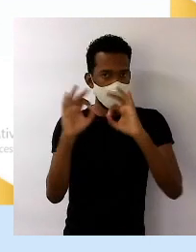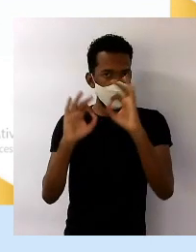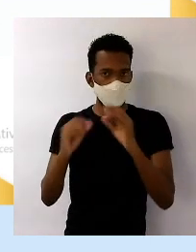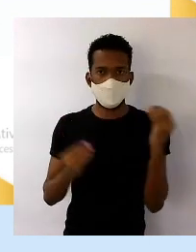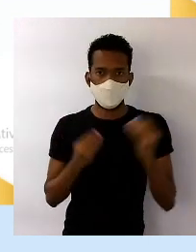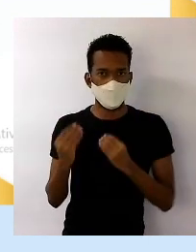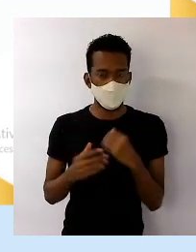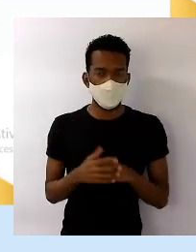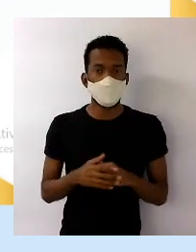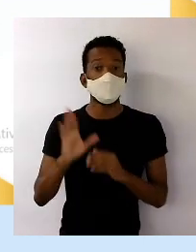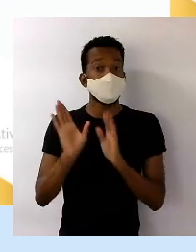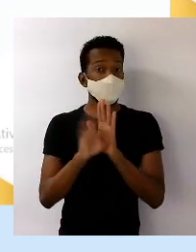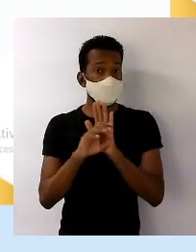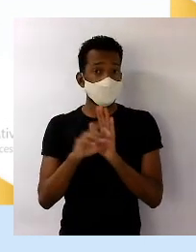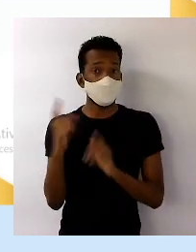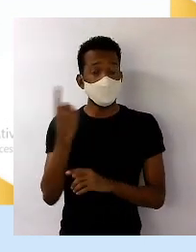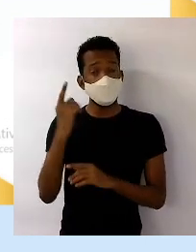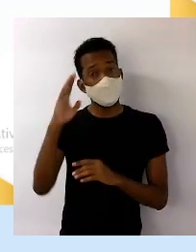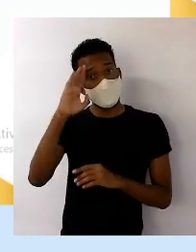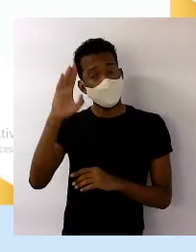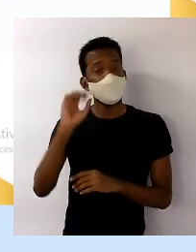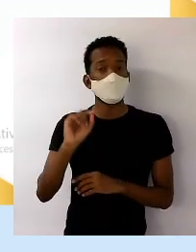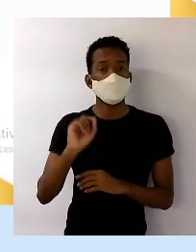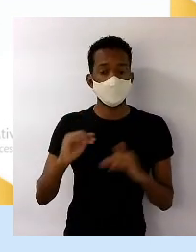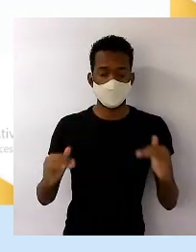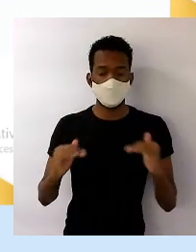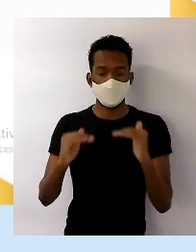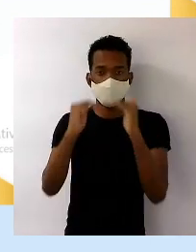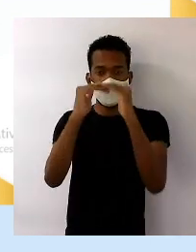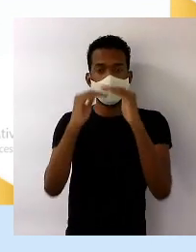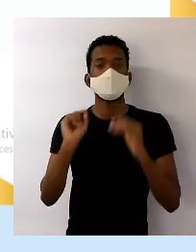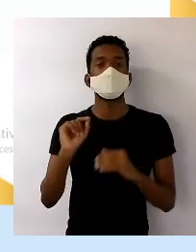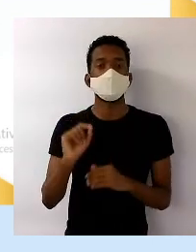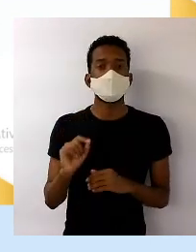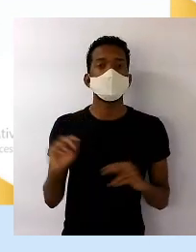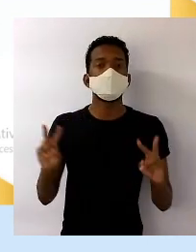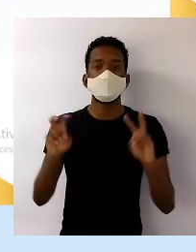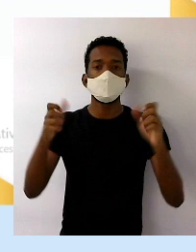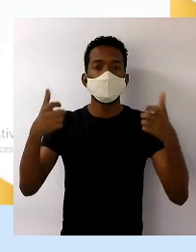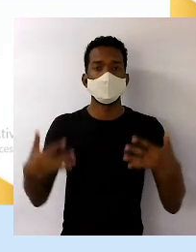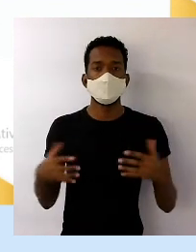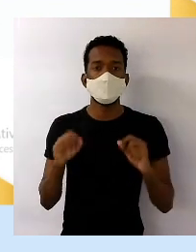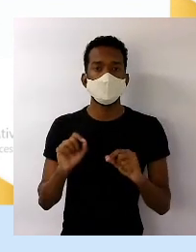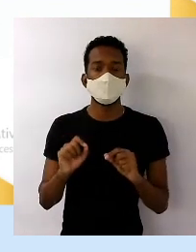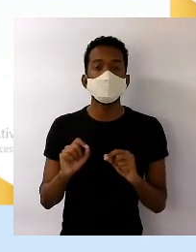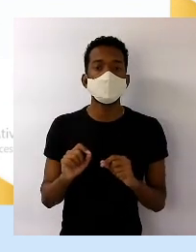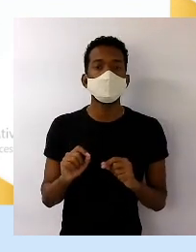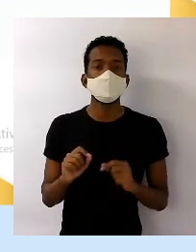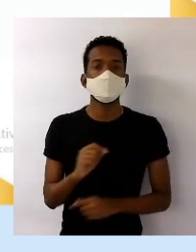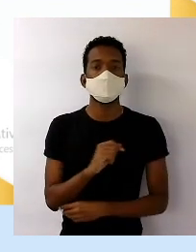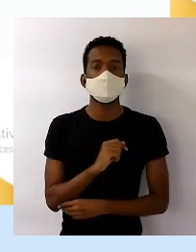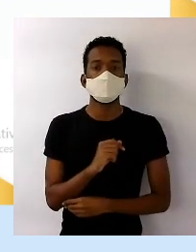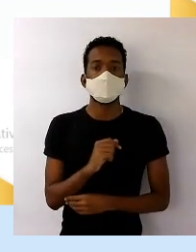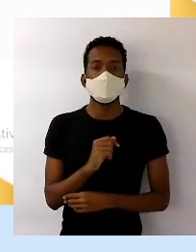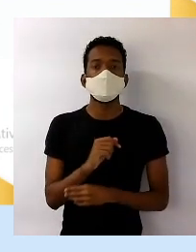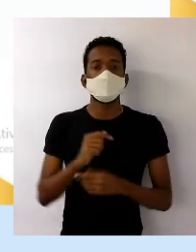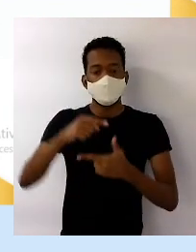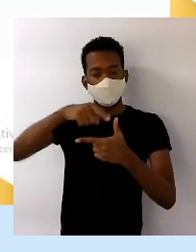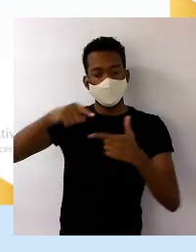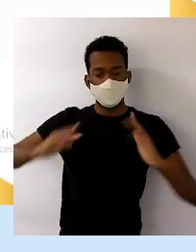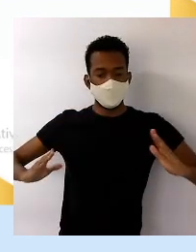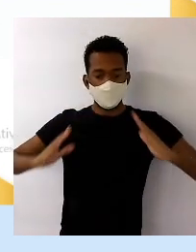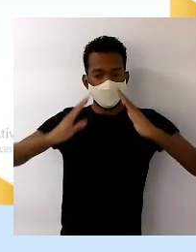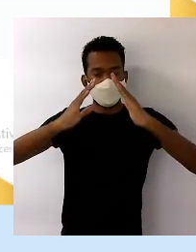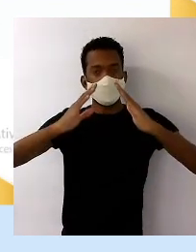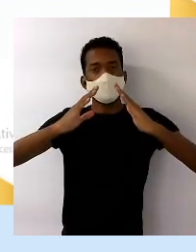principal de pirâmide etária. Pirâmide etária nada mais é do que o gráfico utilizado para expressar os